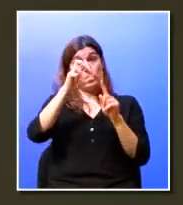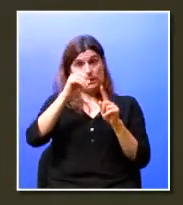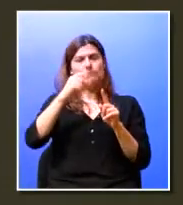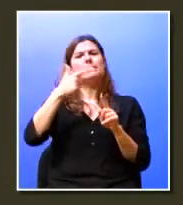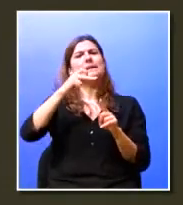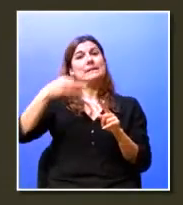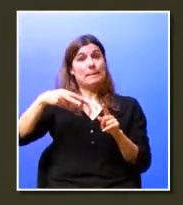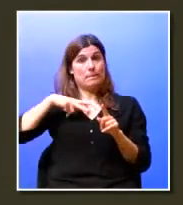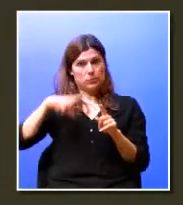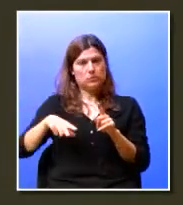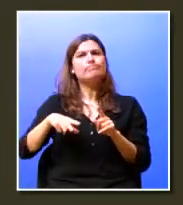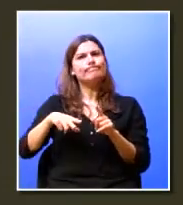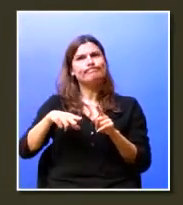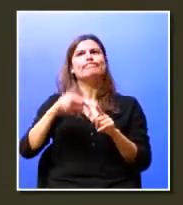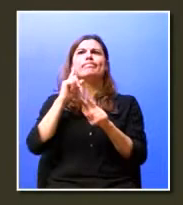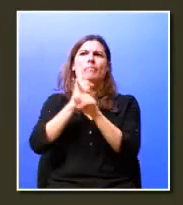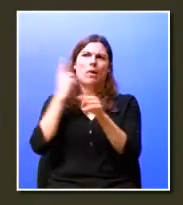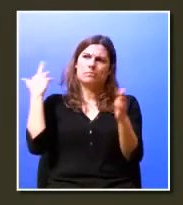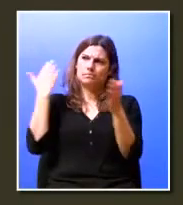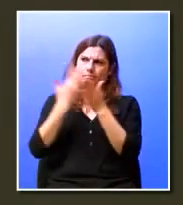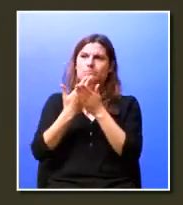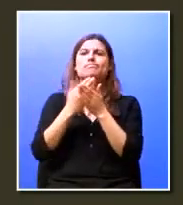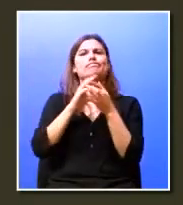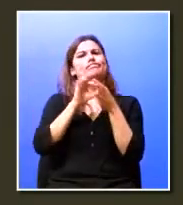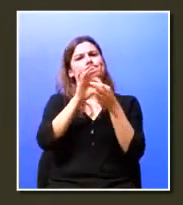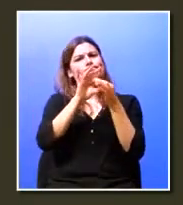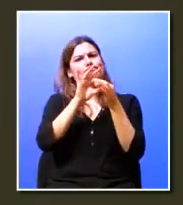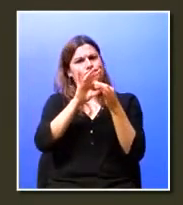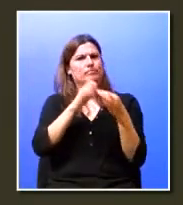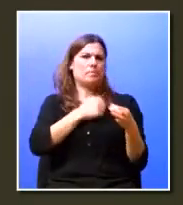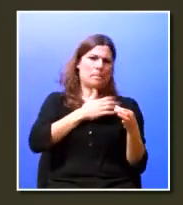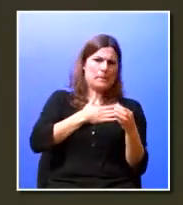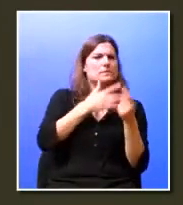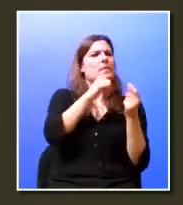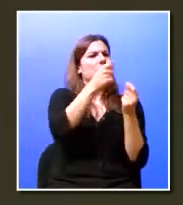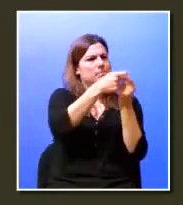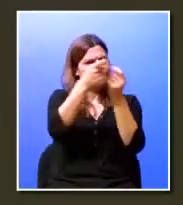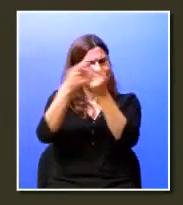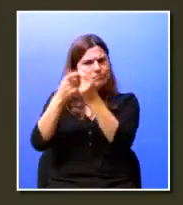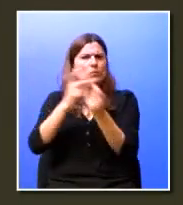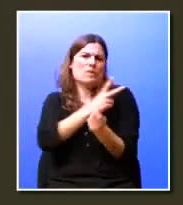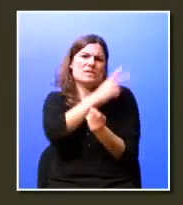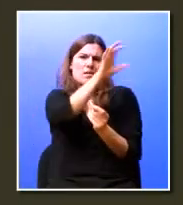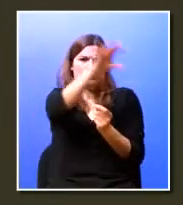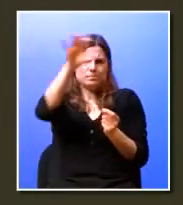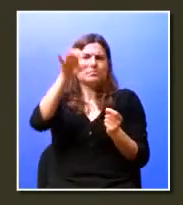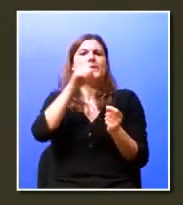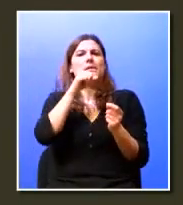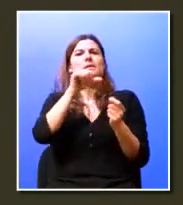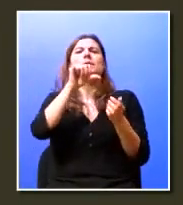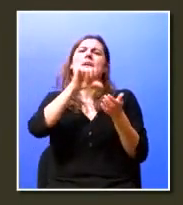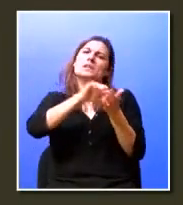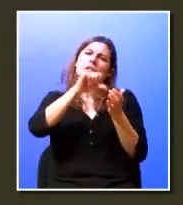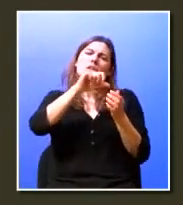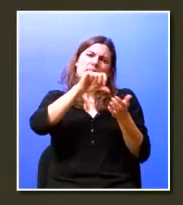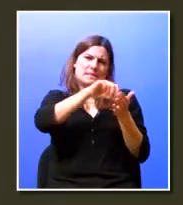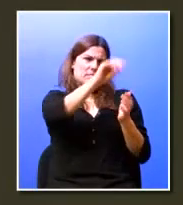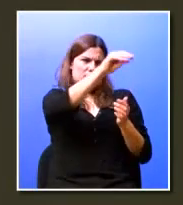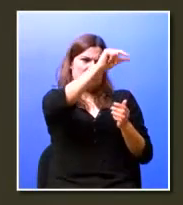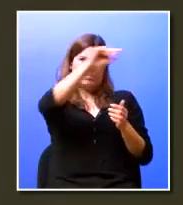desenvolve uma área de relação escola-empresa. Mantém-se próximo das entidades académicas, concede estágios curriculares,